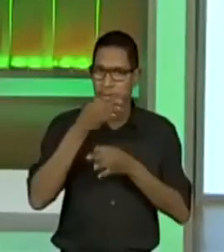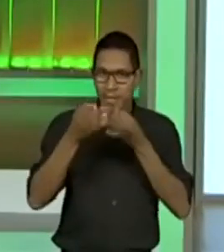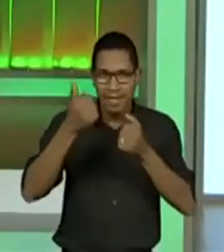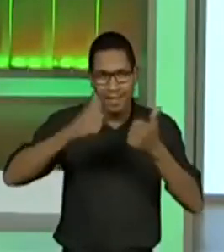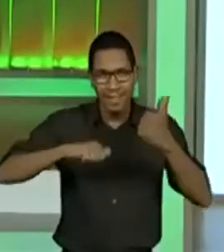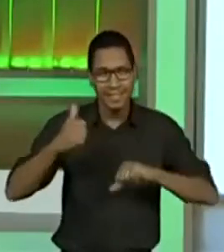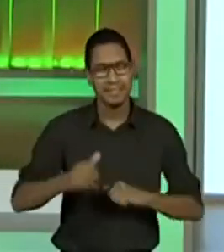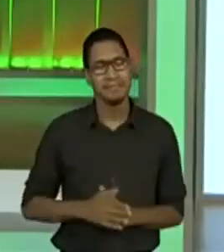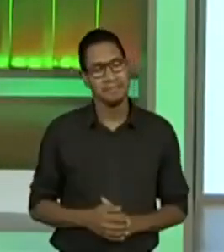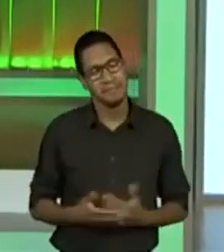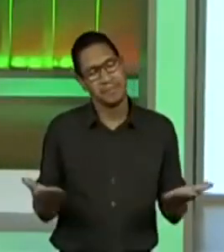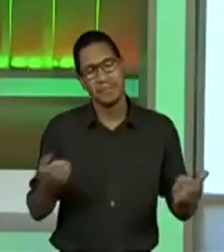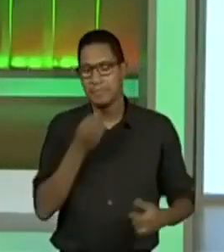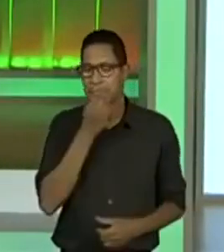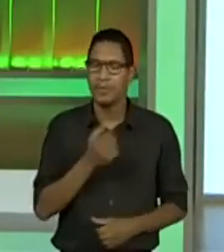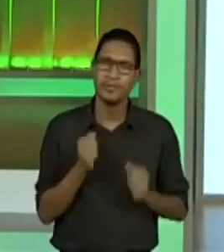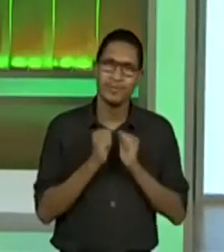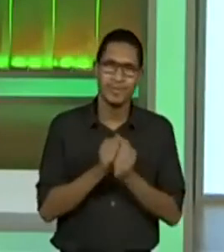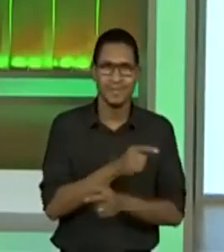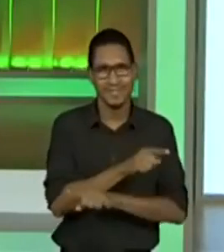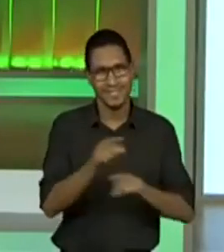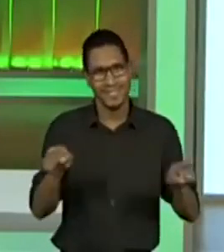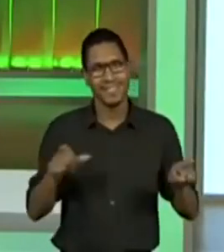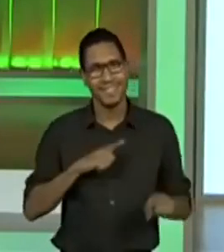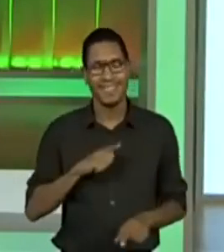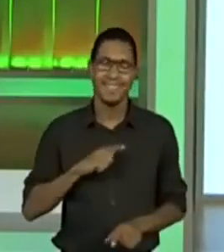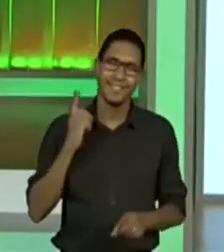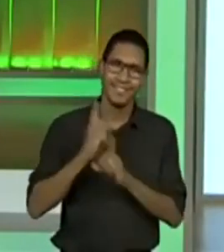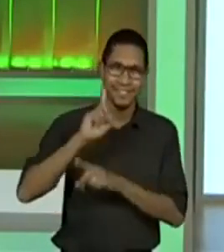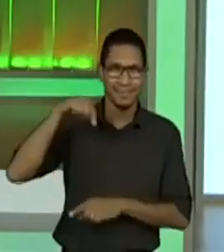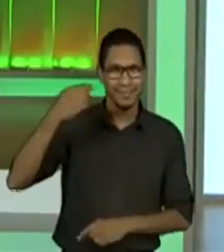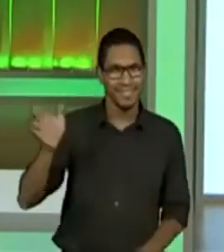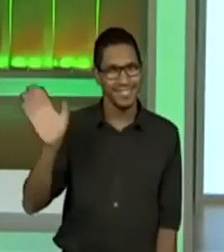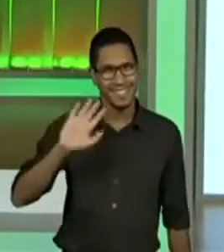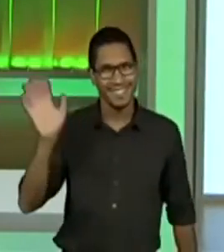bom estar com vocês de novo. Gente, até a próxima aula. Tchau, tchau.